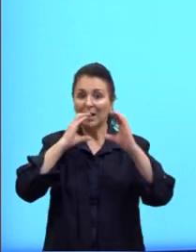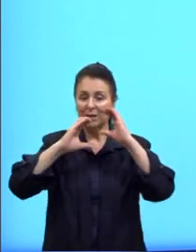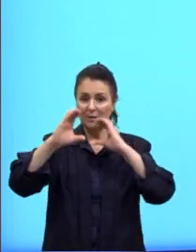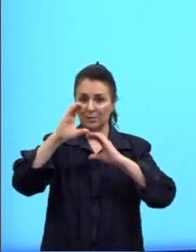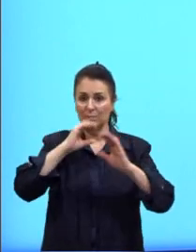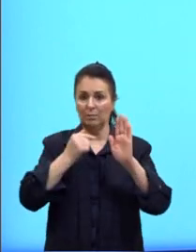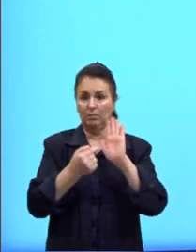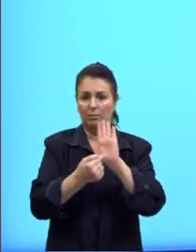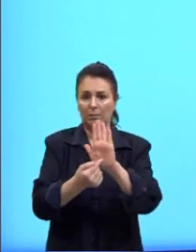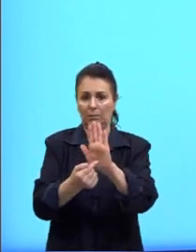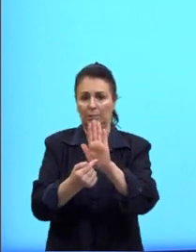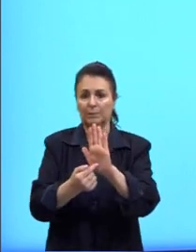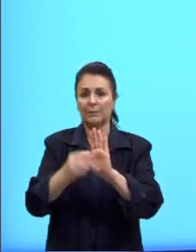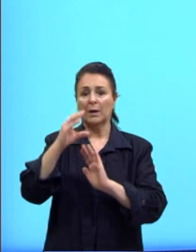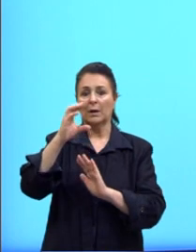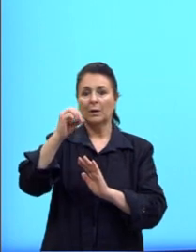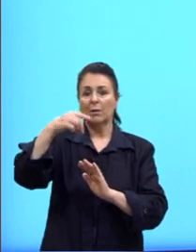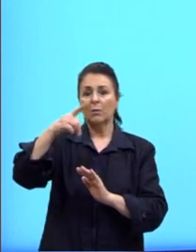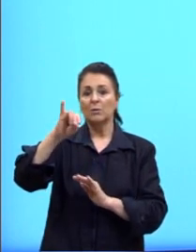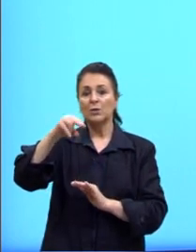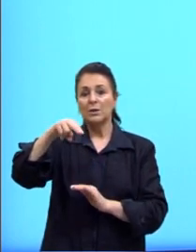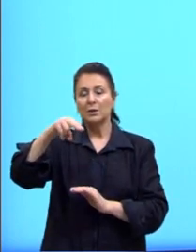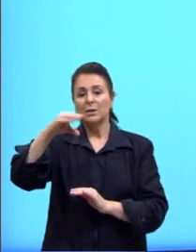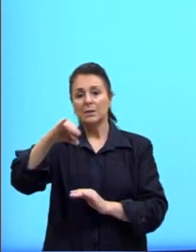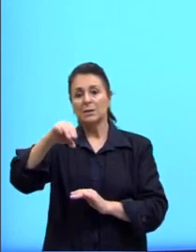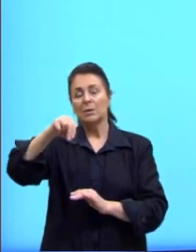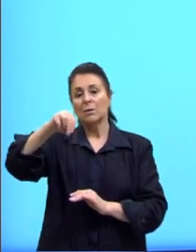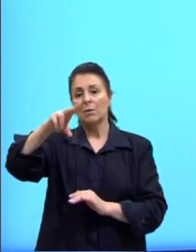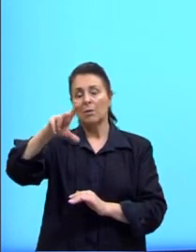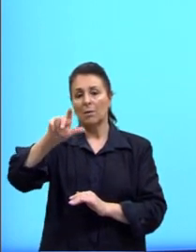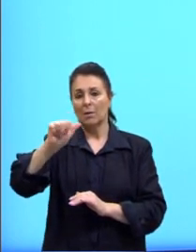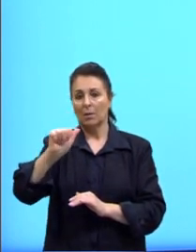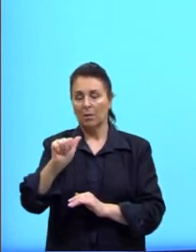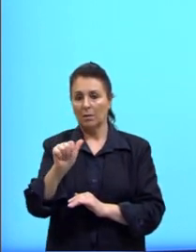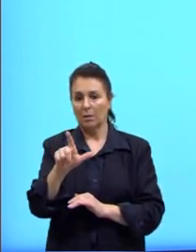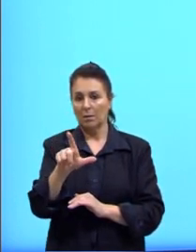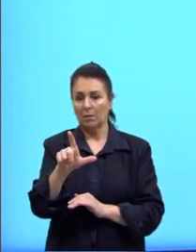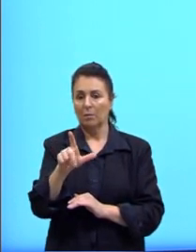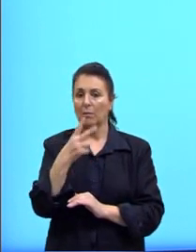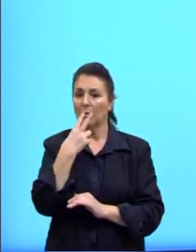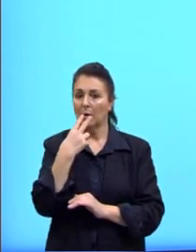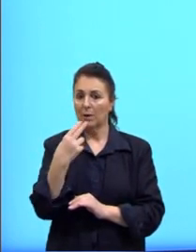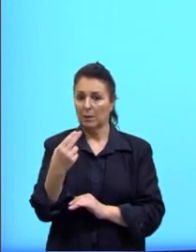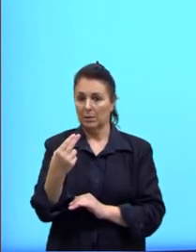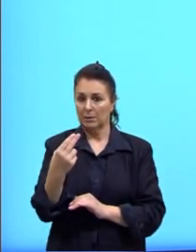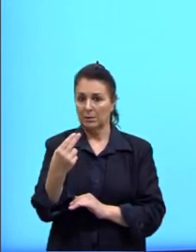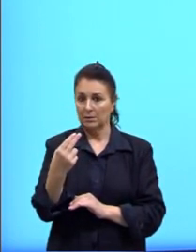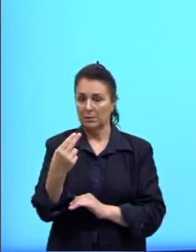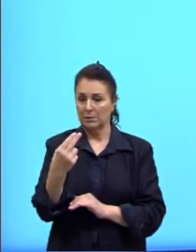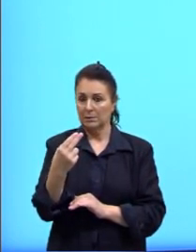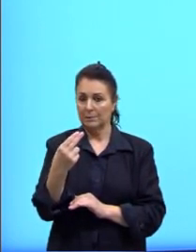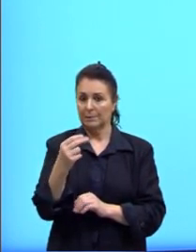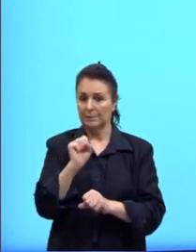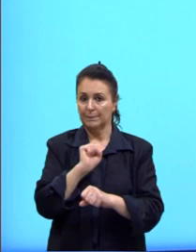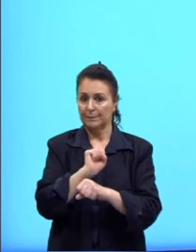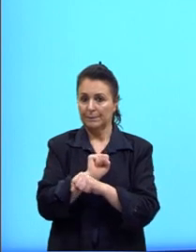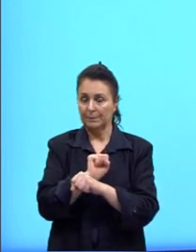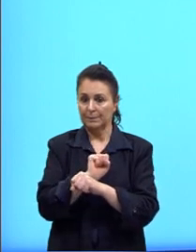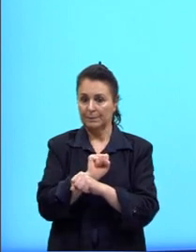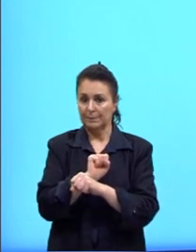uma condicional. Ó, if after all these years you would like. Ó,